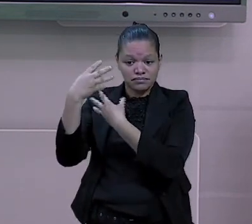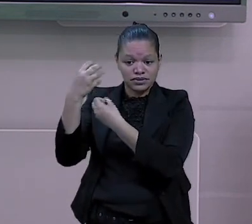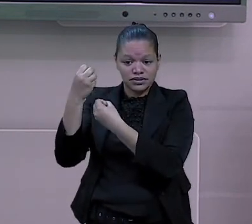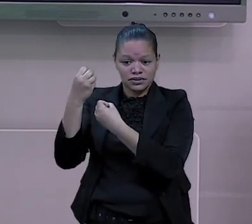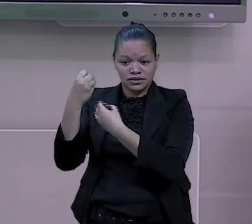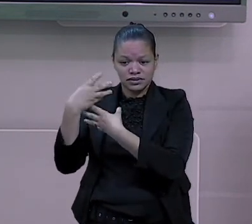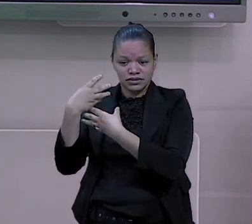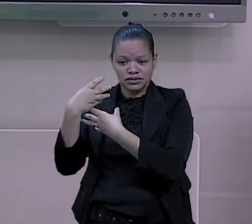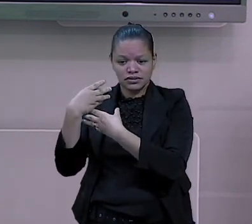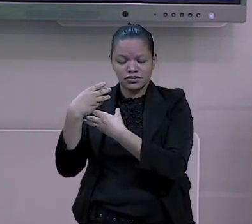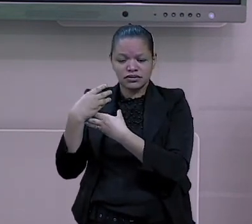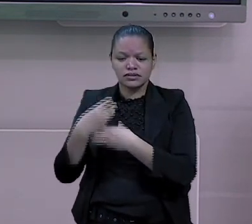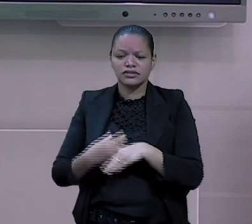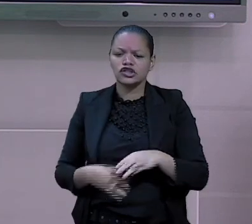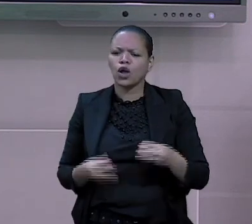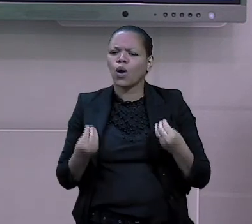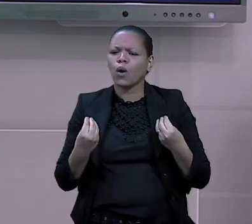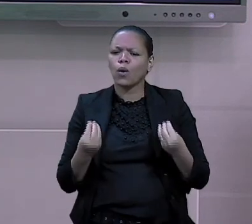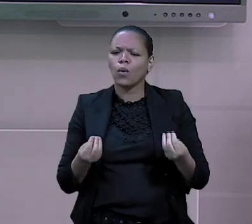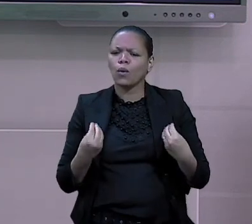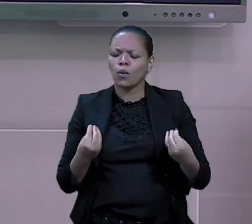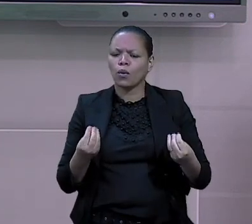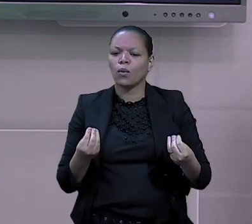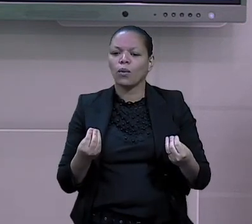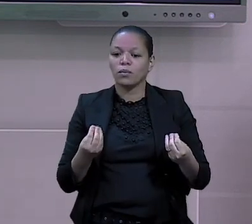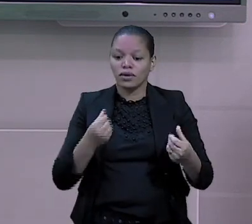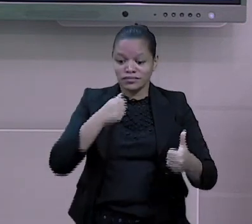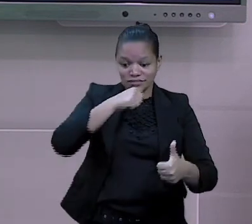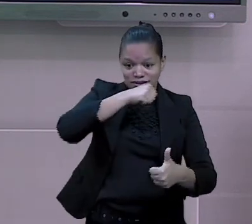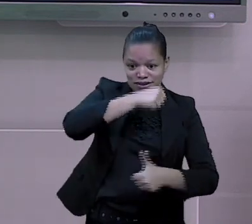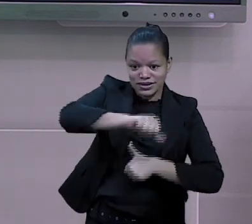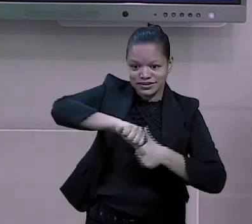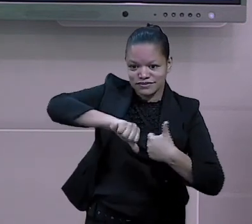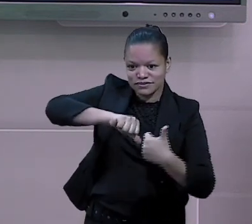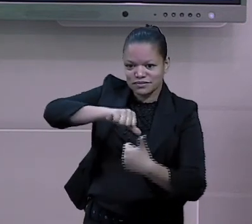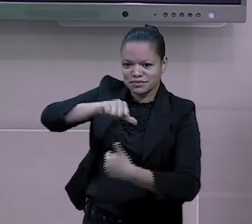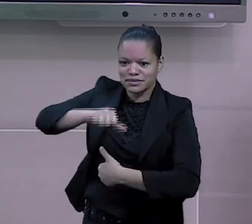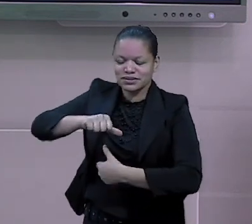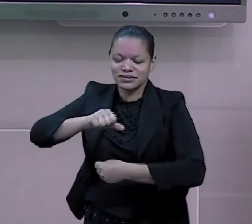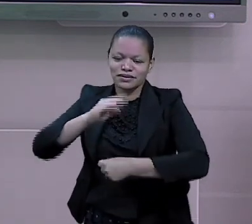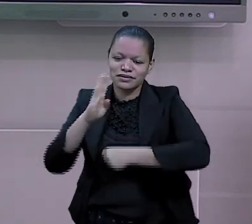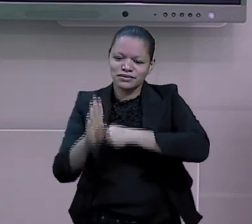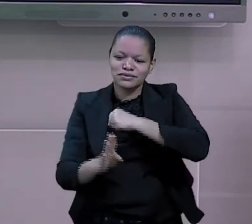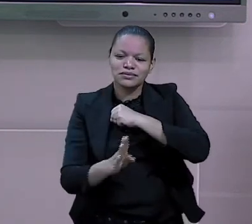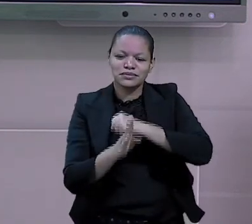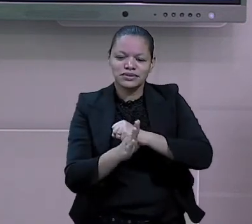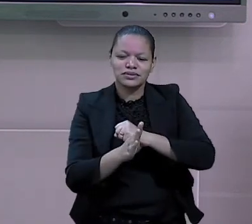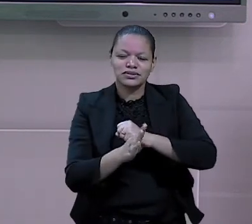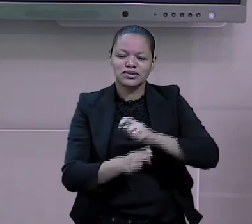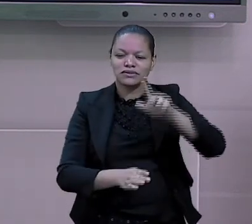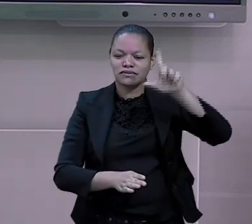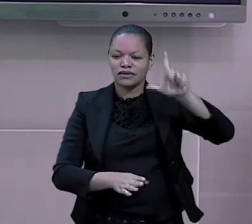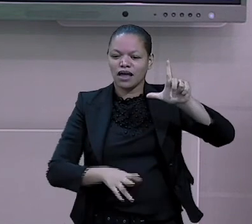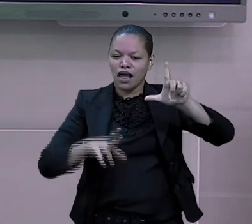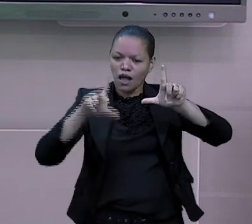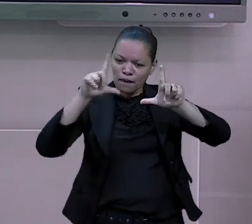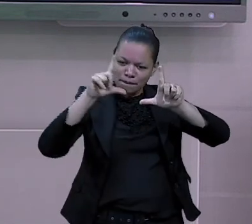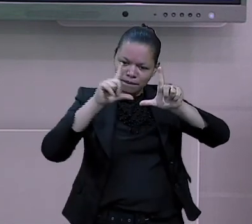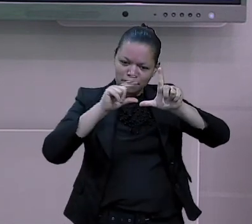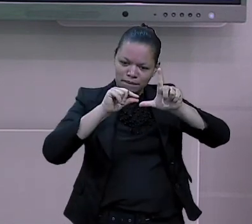terceira forma que o substantivo pode mudar, que é o grau aumentativo e diminutivo.